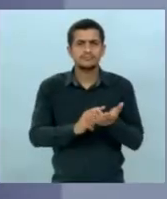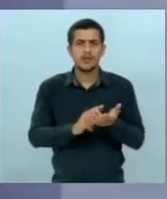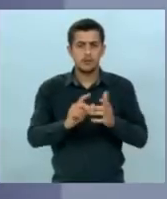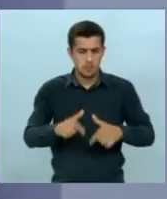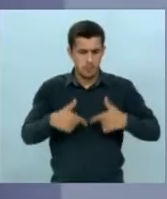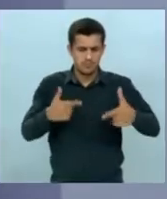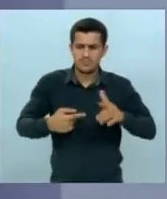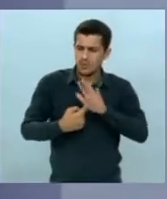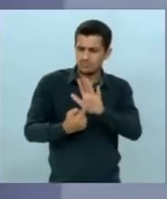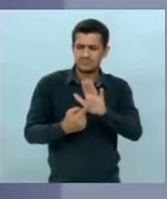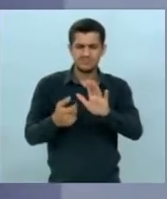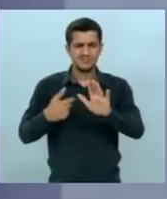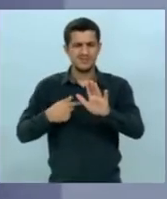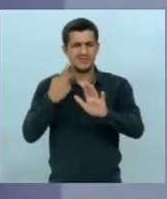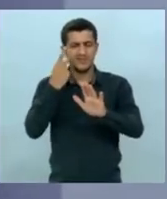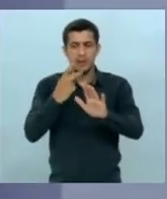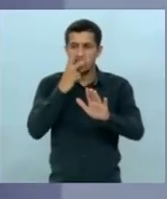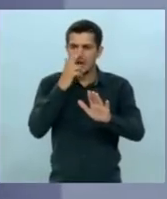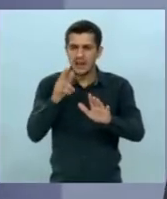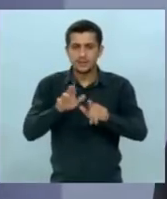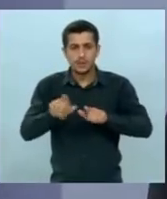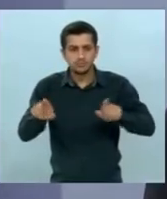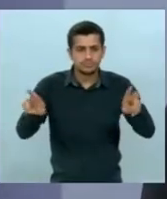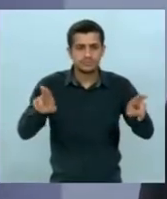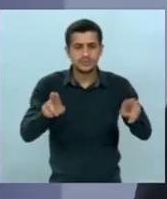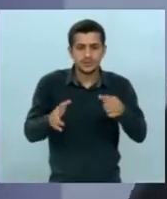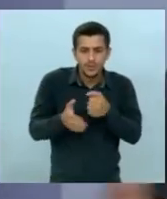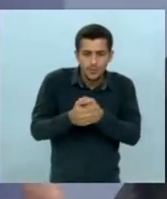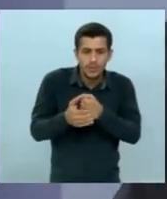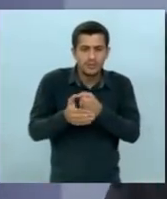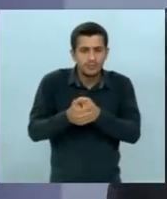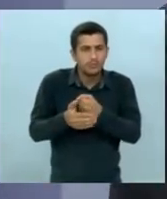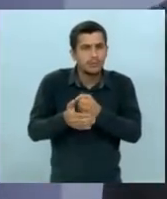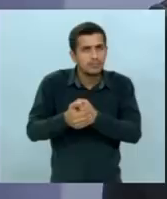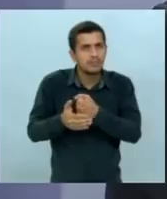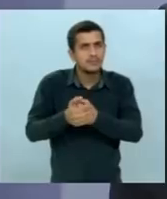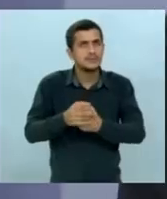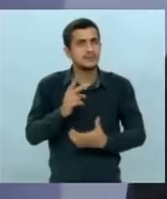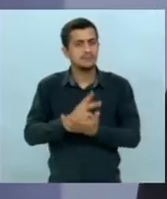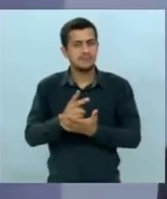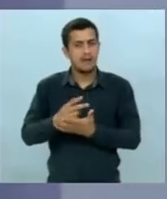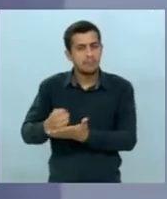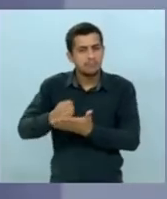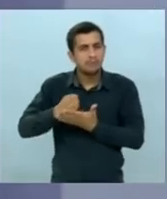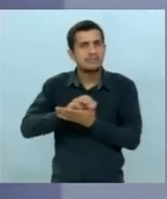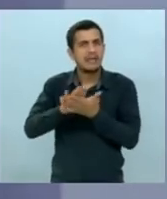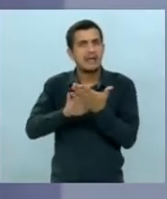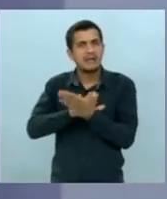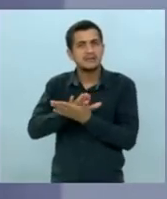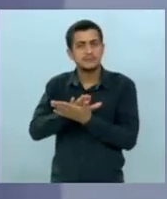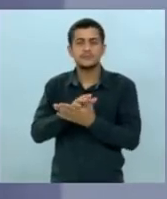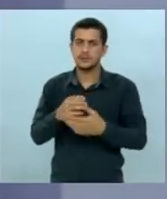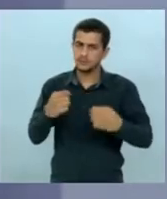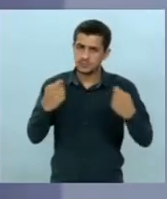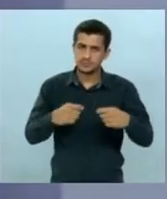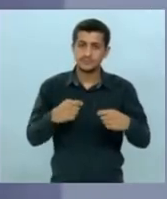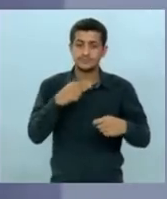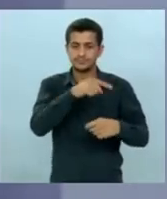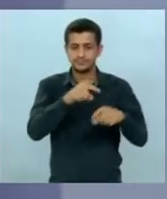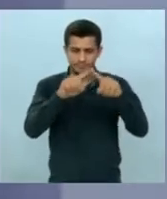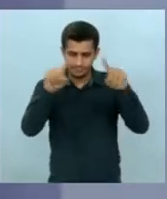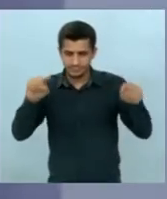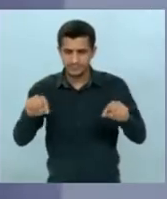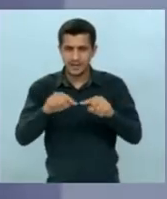posições e não fique igual o camaleão de novo se escondendo dizendo que você não tem o apoio do André agora eu quero falar do Aquário o